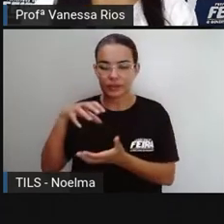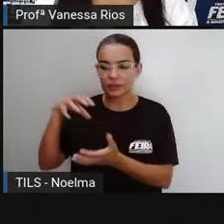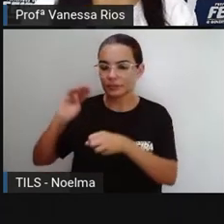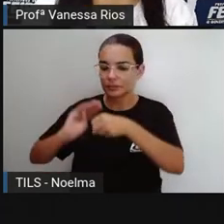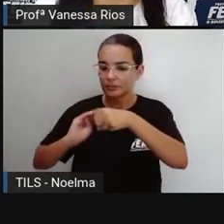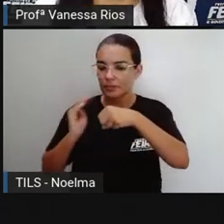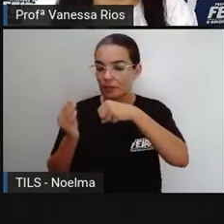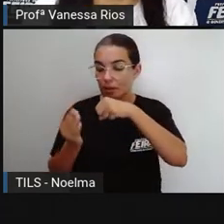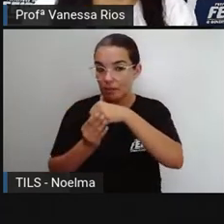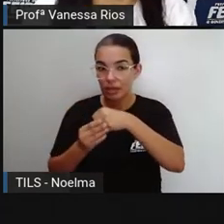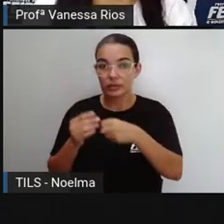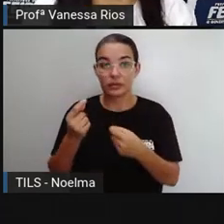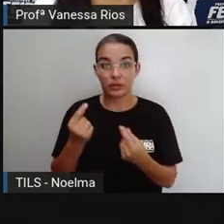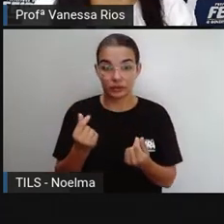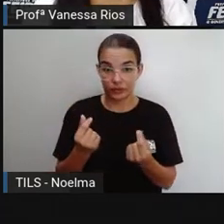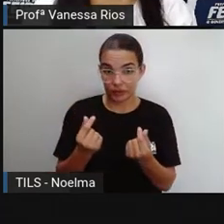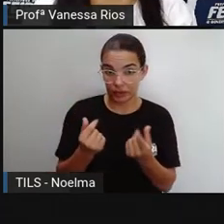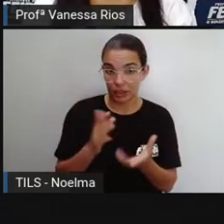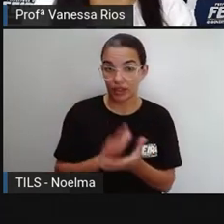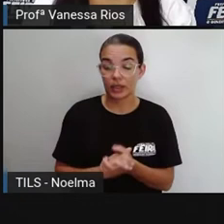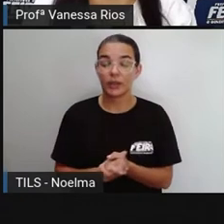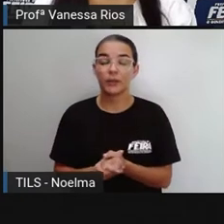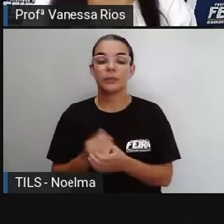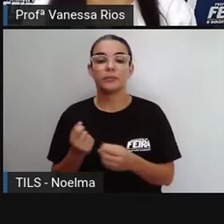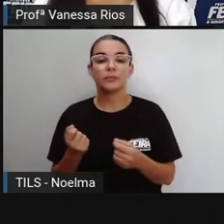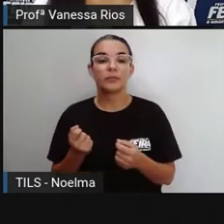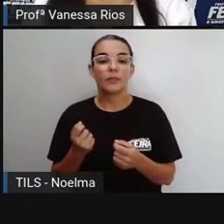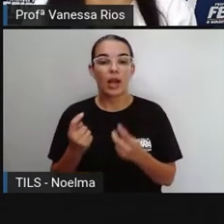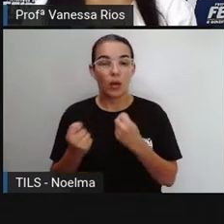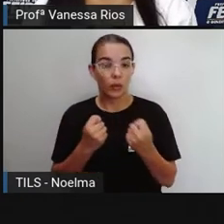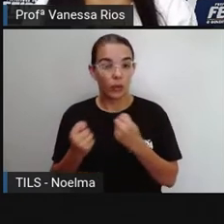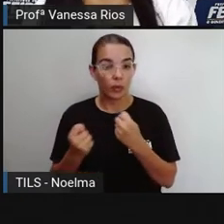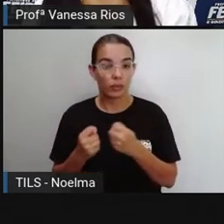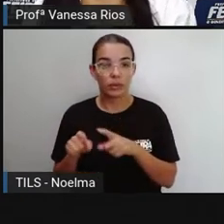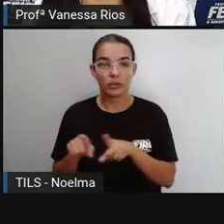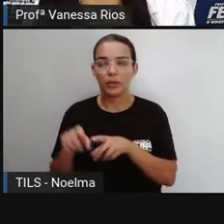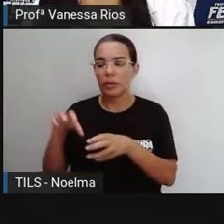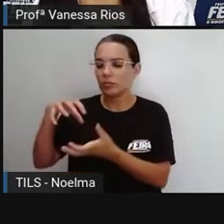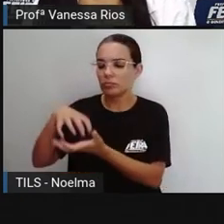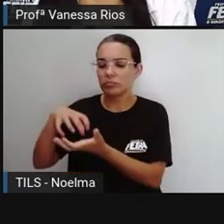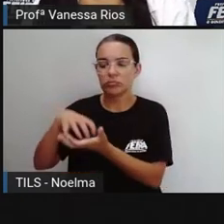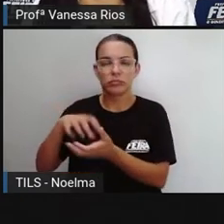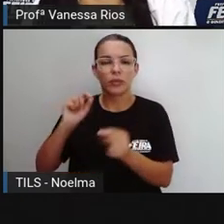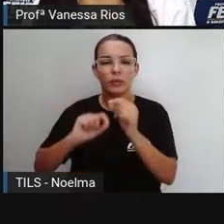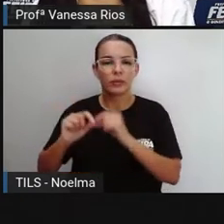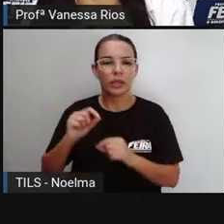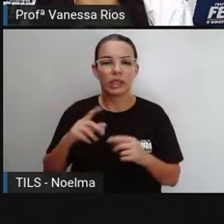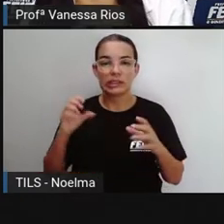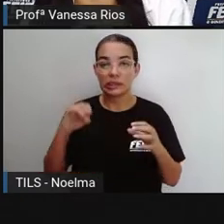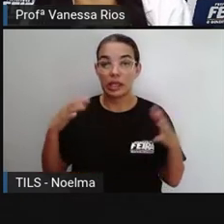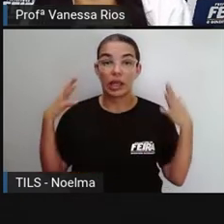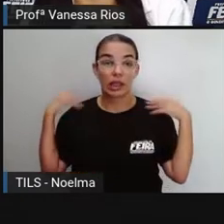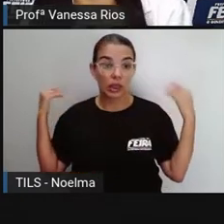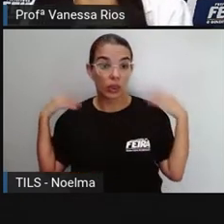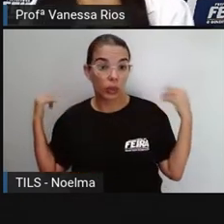a cidade em relação à questão financeira, econômica, ou então um bairro que traz a representação da cidade por ser um bairro